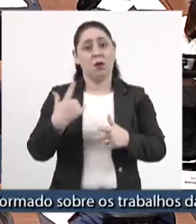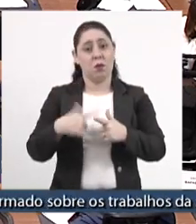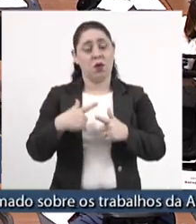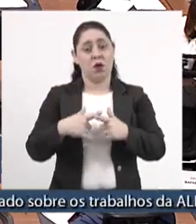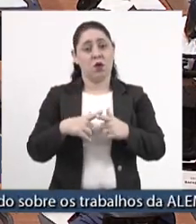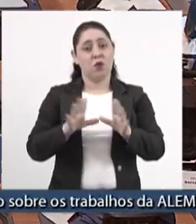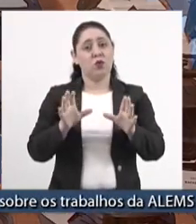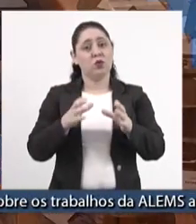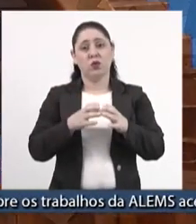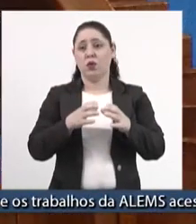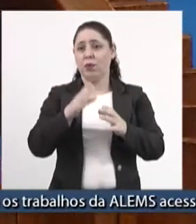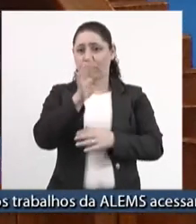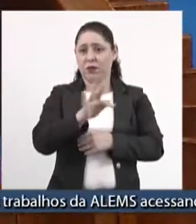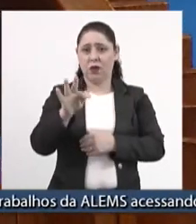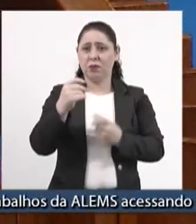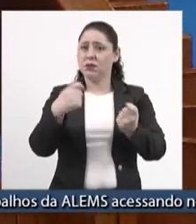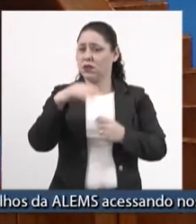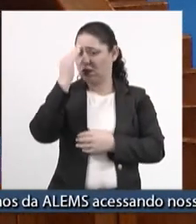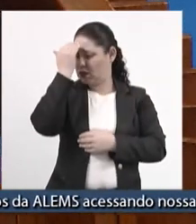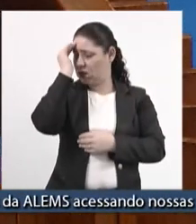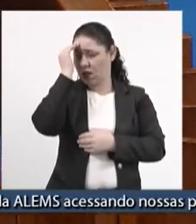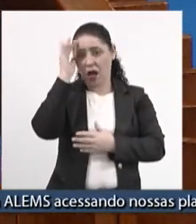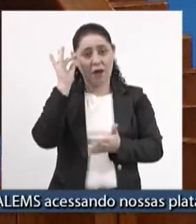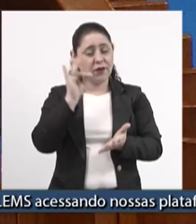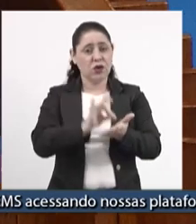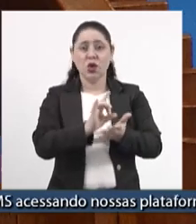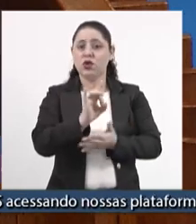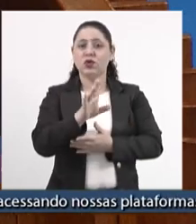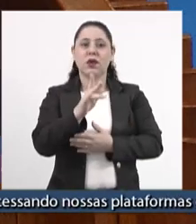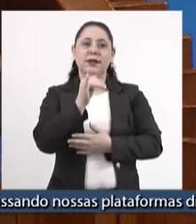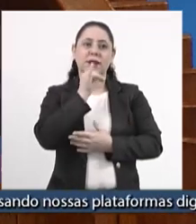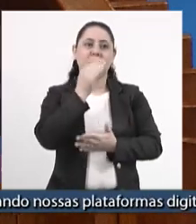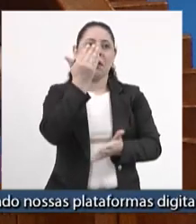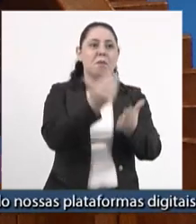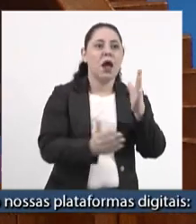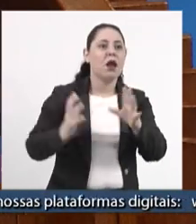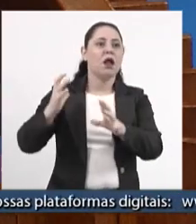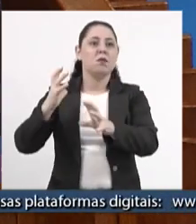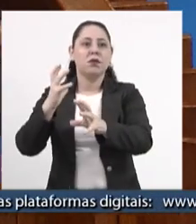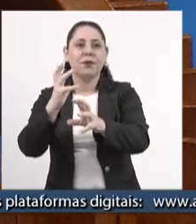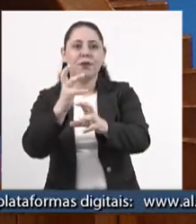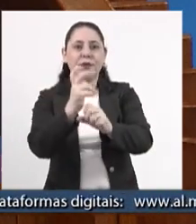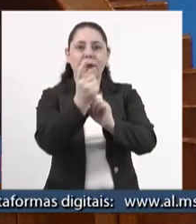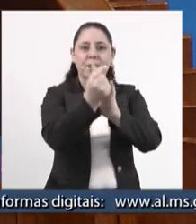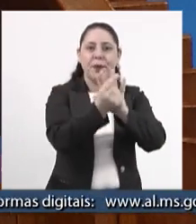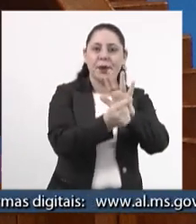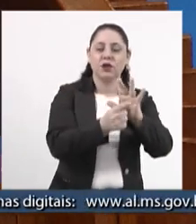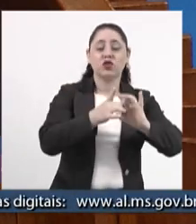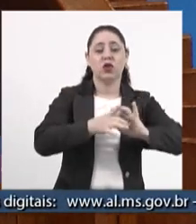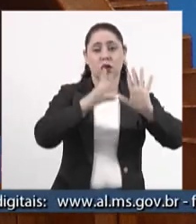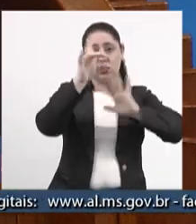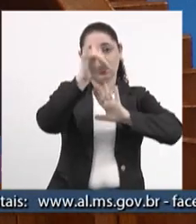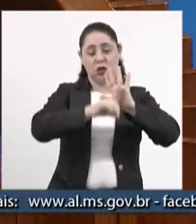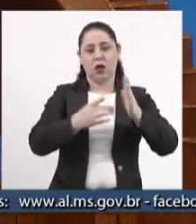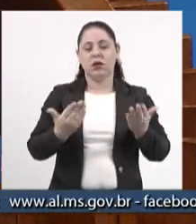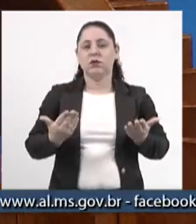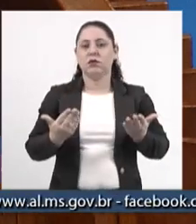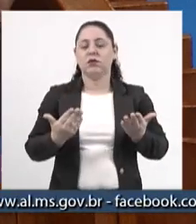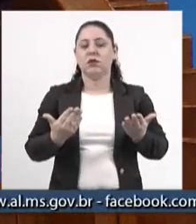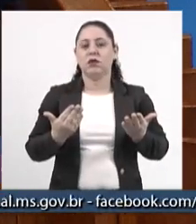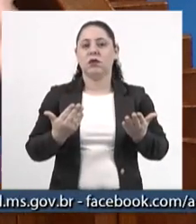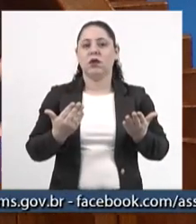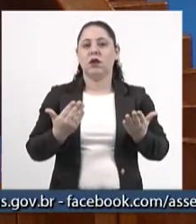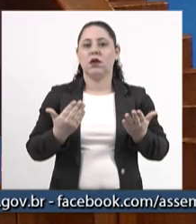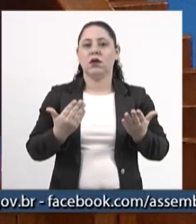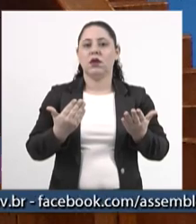bancada federal precisa entender essa realidade. Não é só questão de perda de arrecadação, de perda de autonomia e